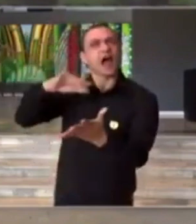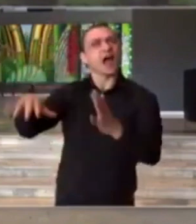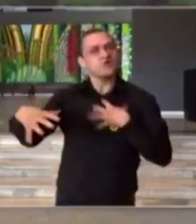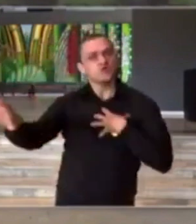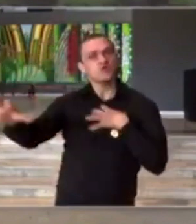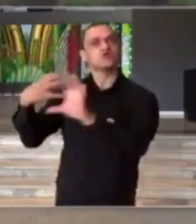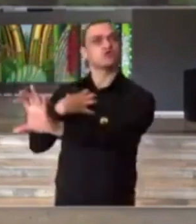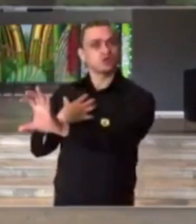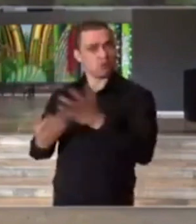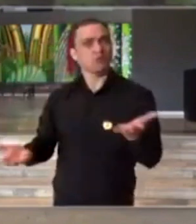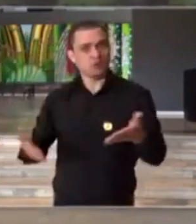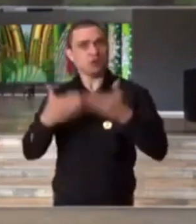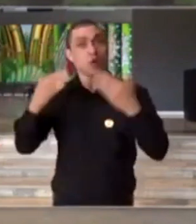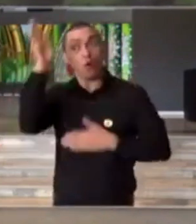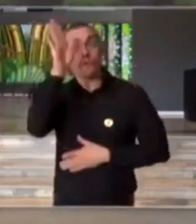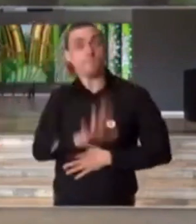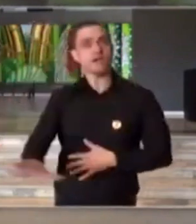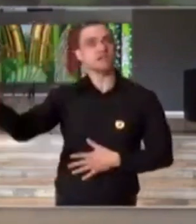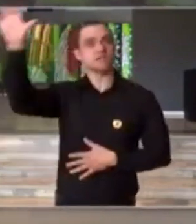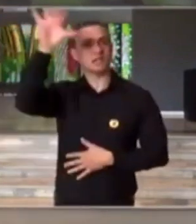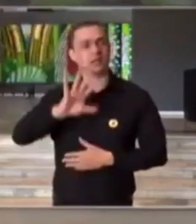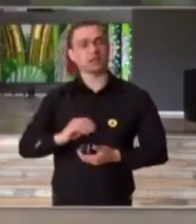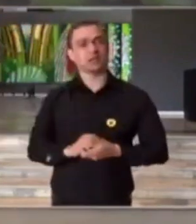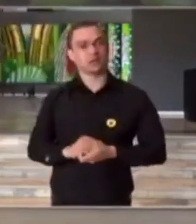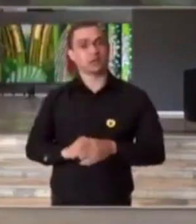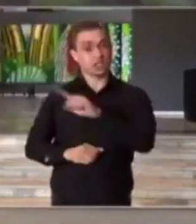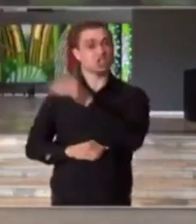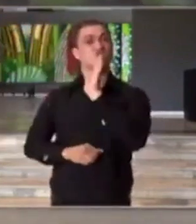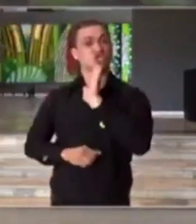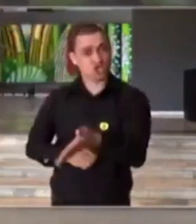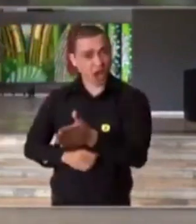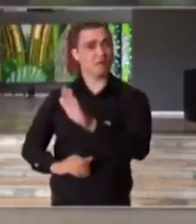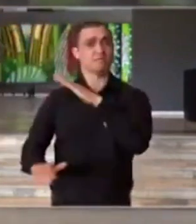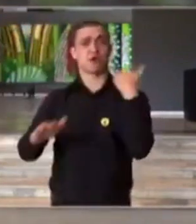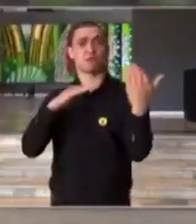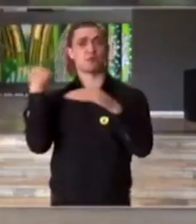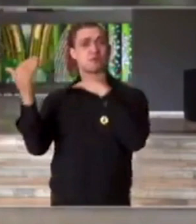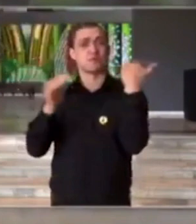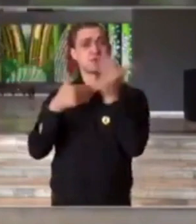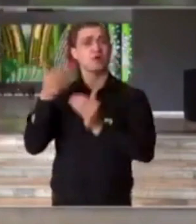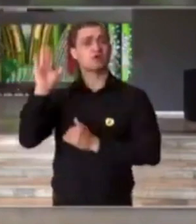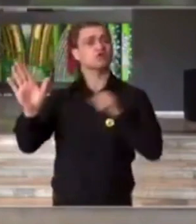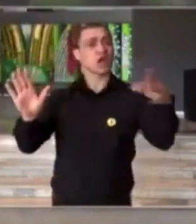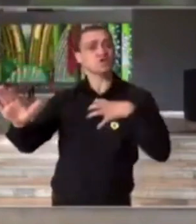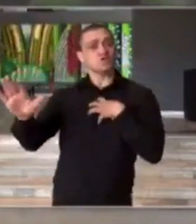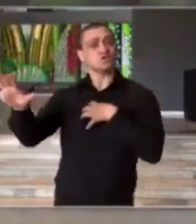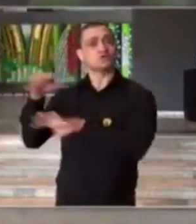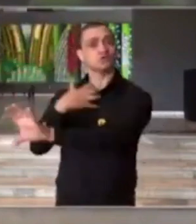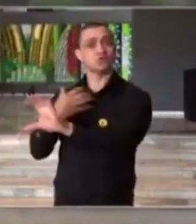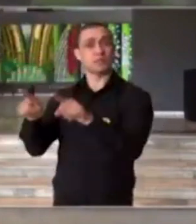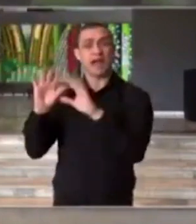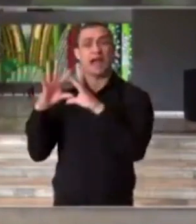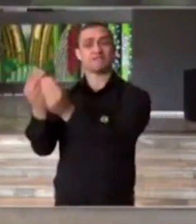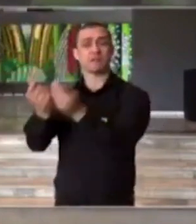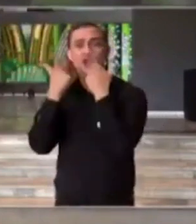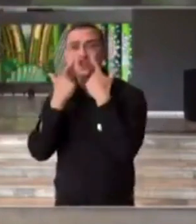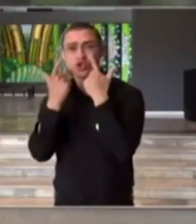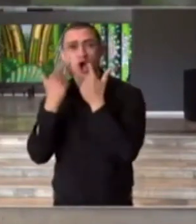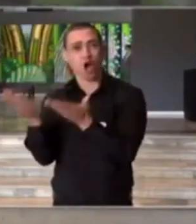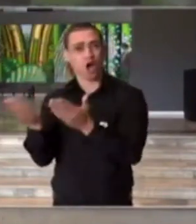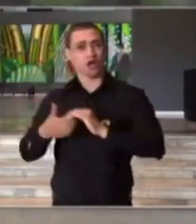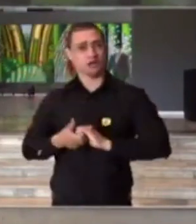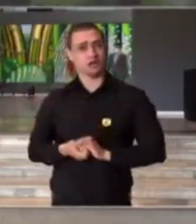seu país. Com os brasileiros que já perderam as suas vidas e têm os seus familiares chorando mortos.